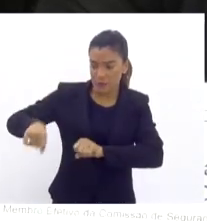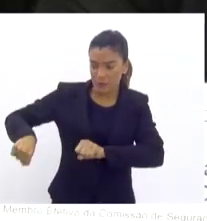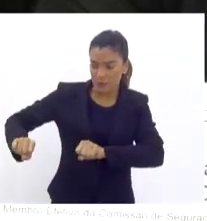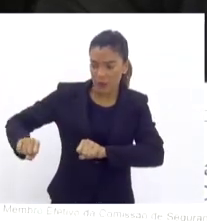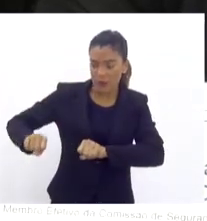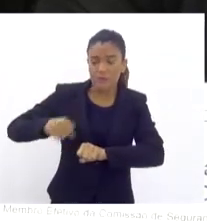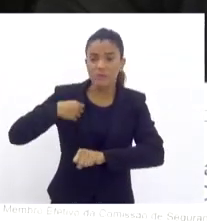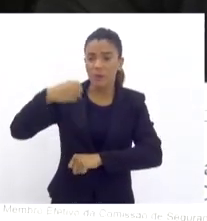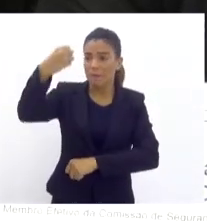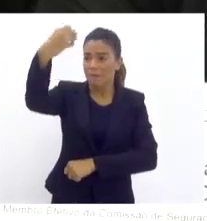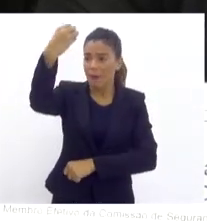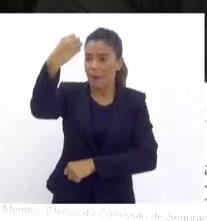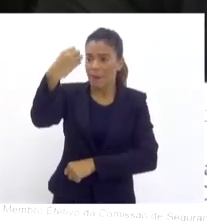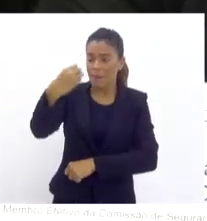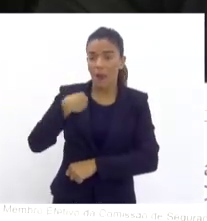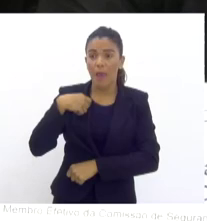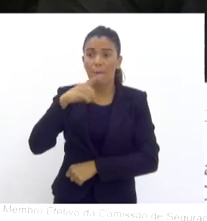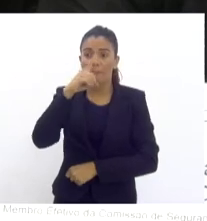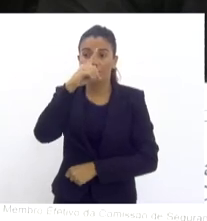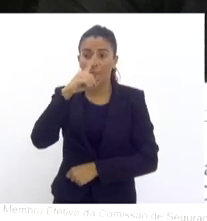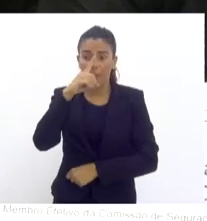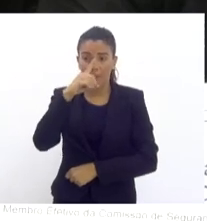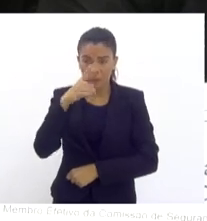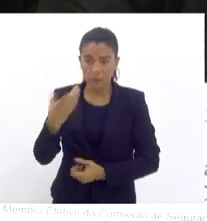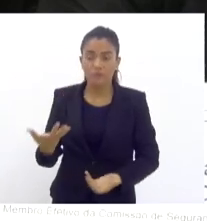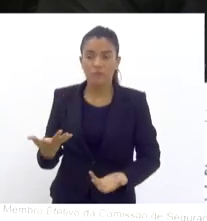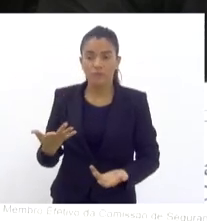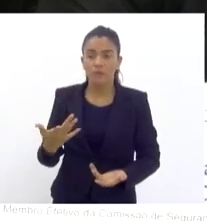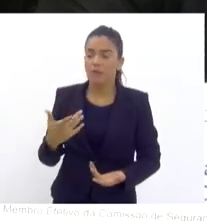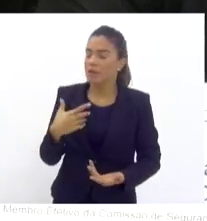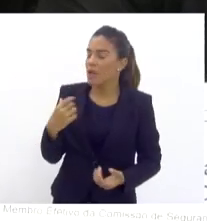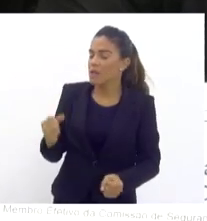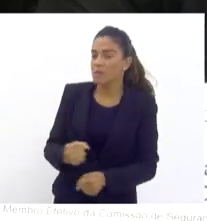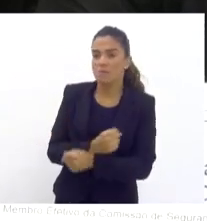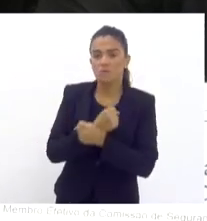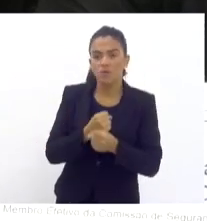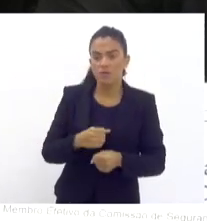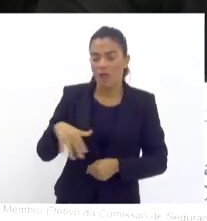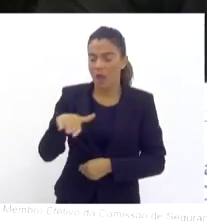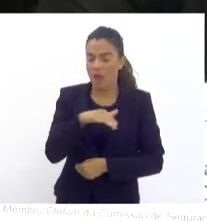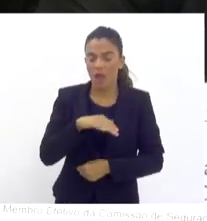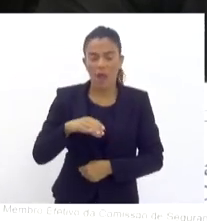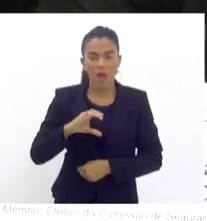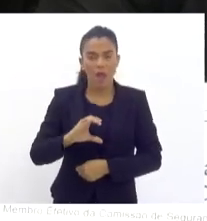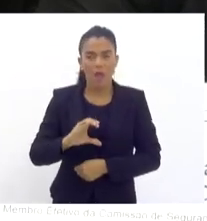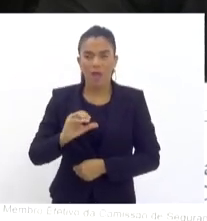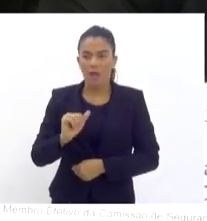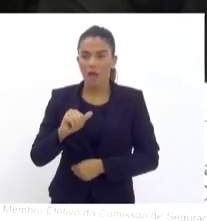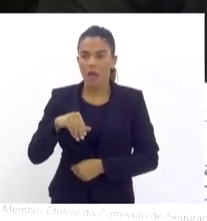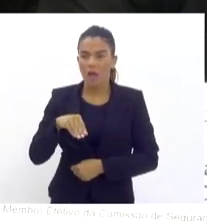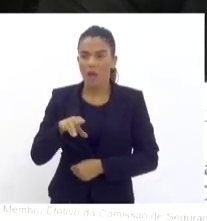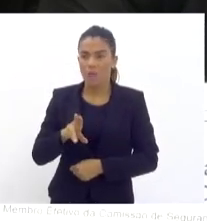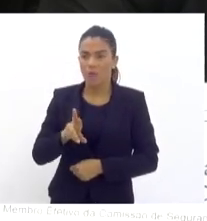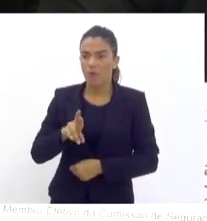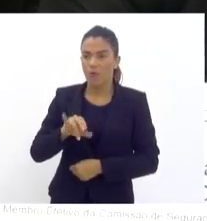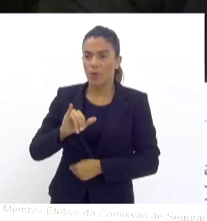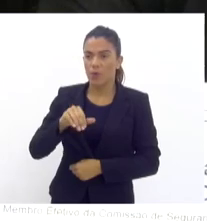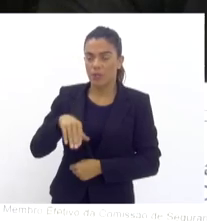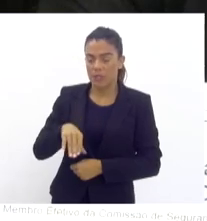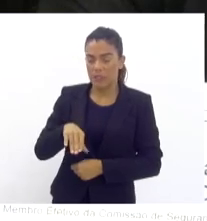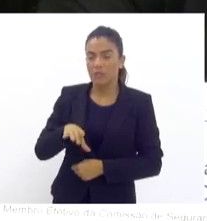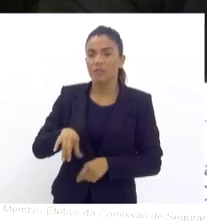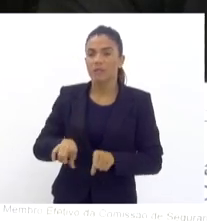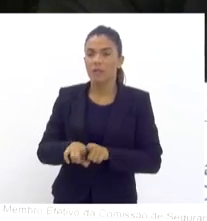para no sinal, também é perigoso. Está insustentável a área do Camorim, ali a área do recreio, Rio Centro. A